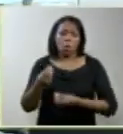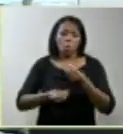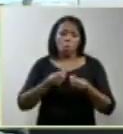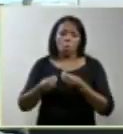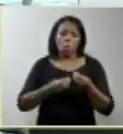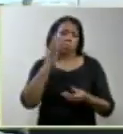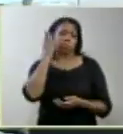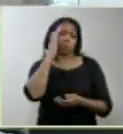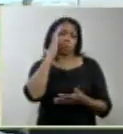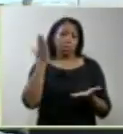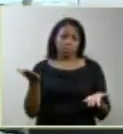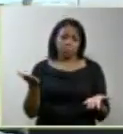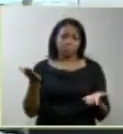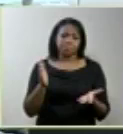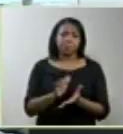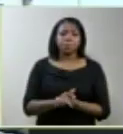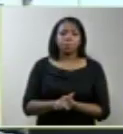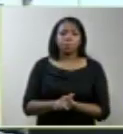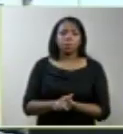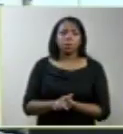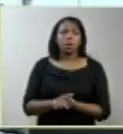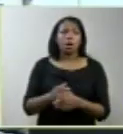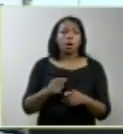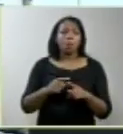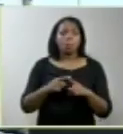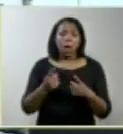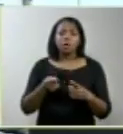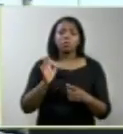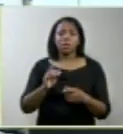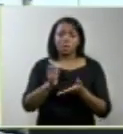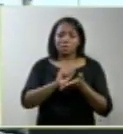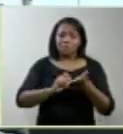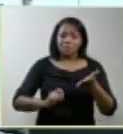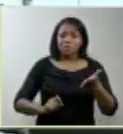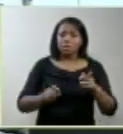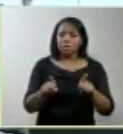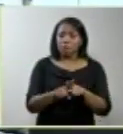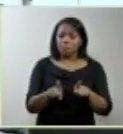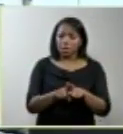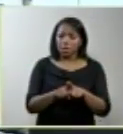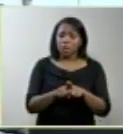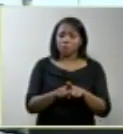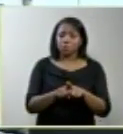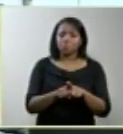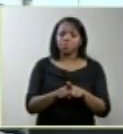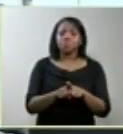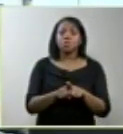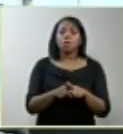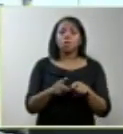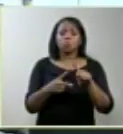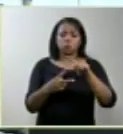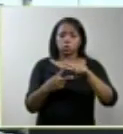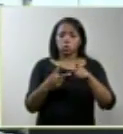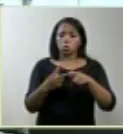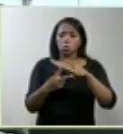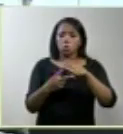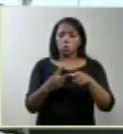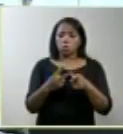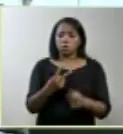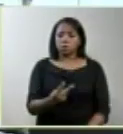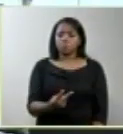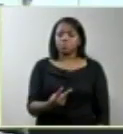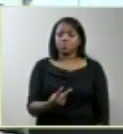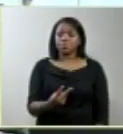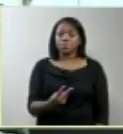Bem, anencefalia está amplamente descrita na literatura. Nós temos aqui dois exemplos de